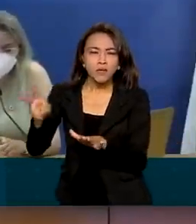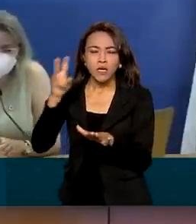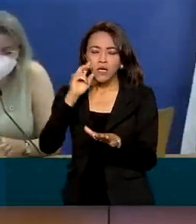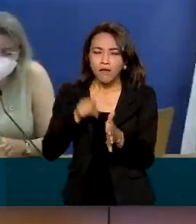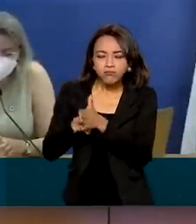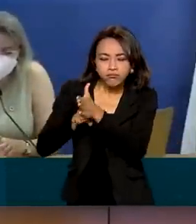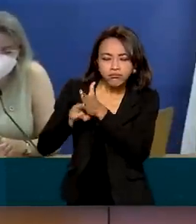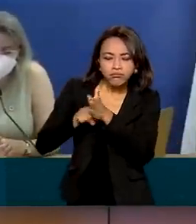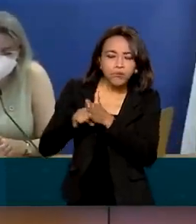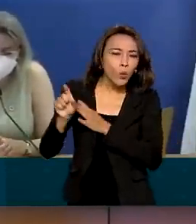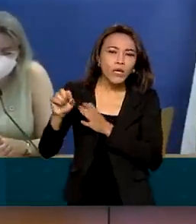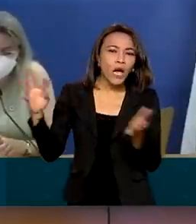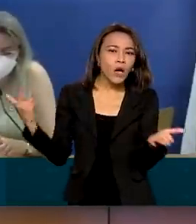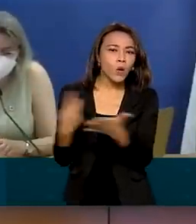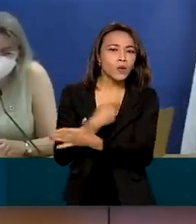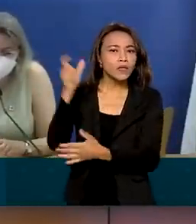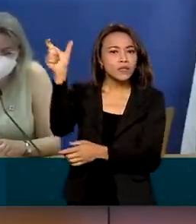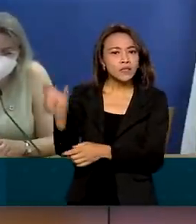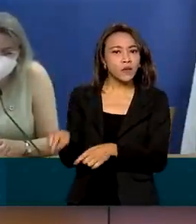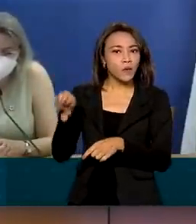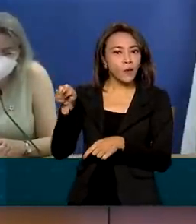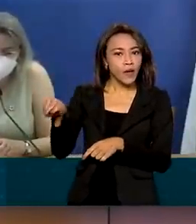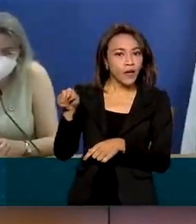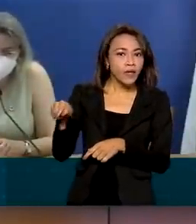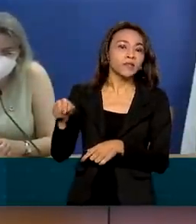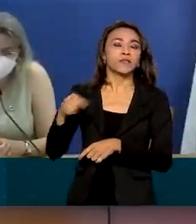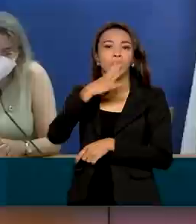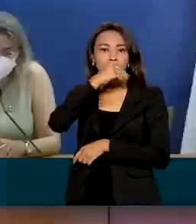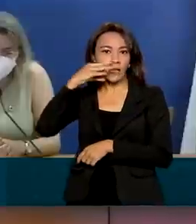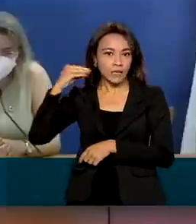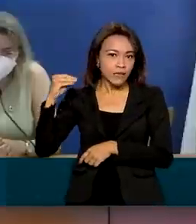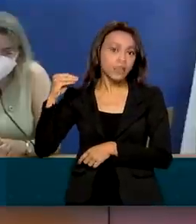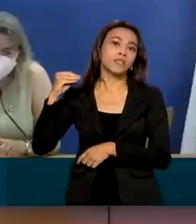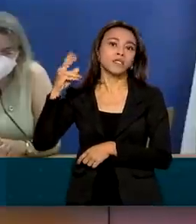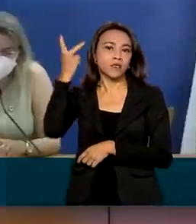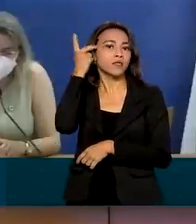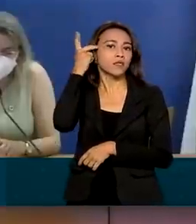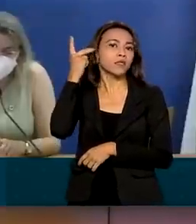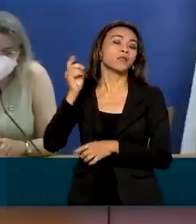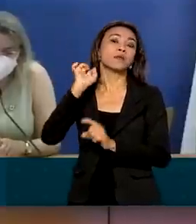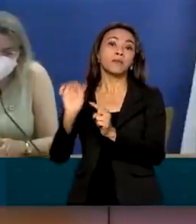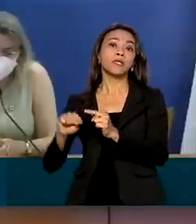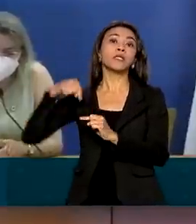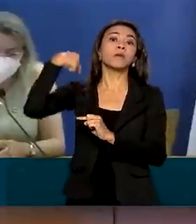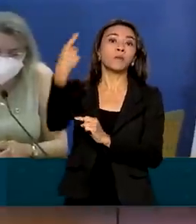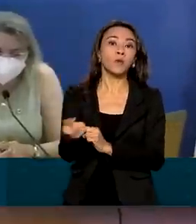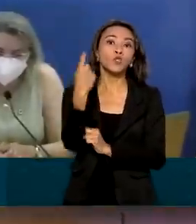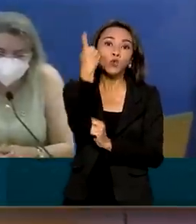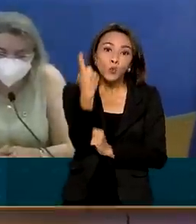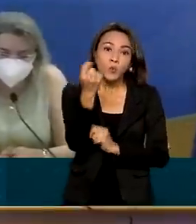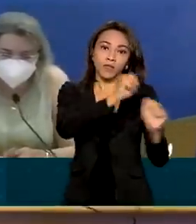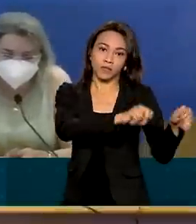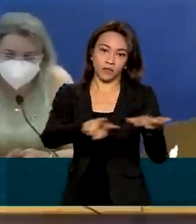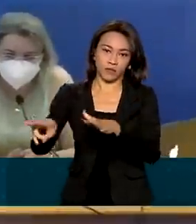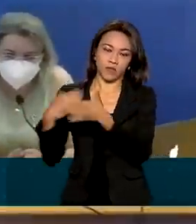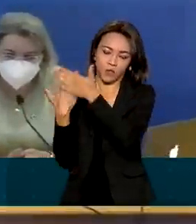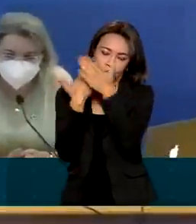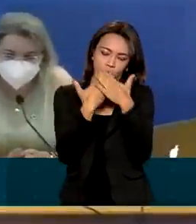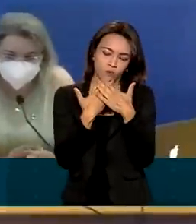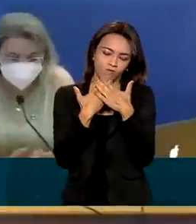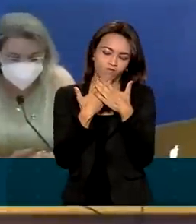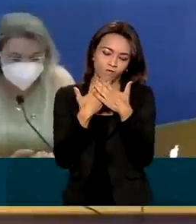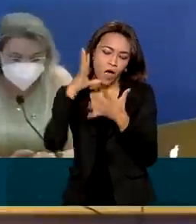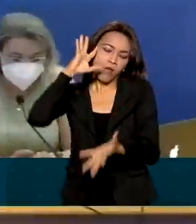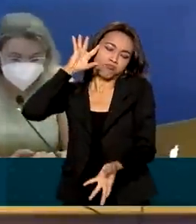as causas que fizeram com que se adotasse essa estratégia de suspensão e após uma semana de estudo, entendeu-se